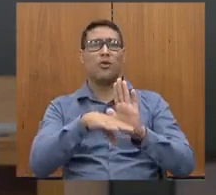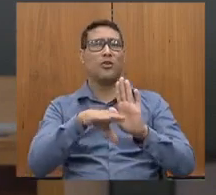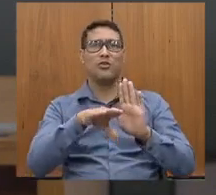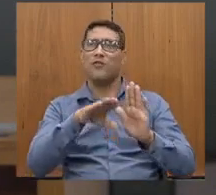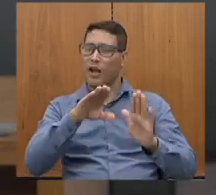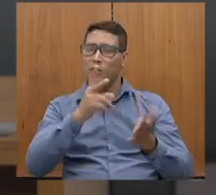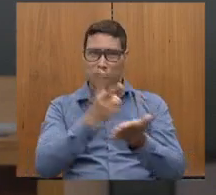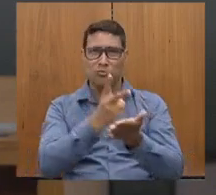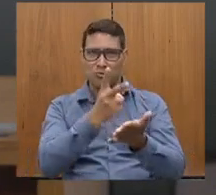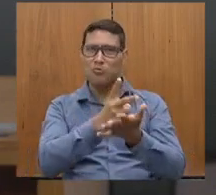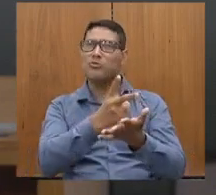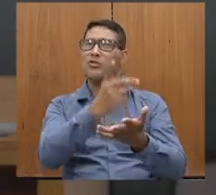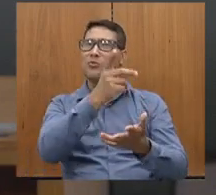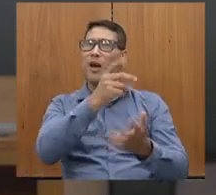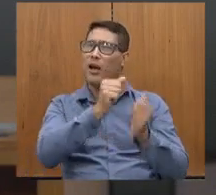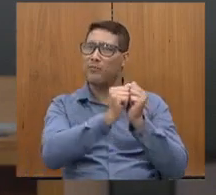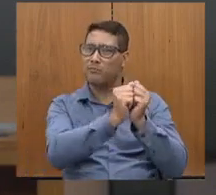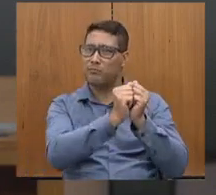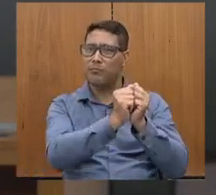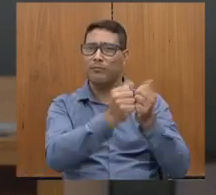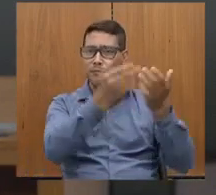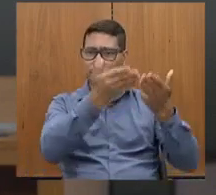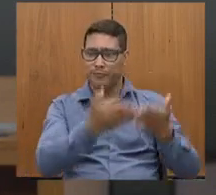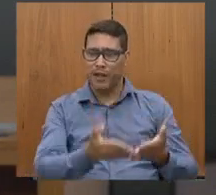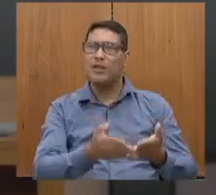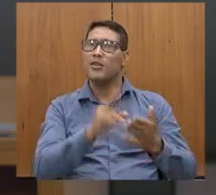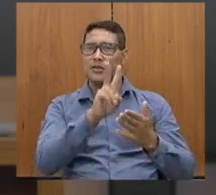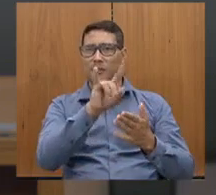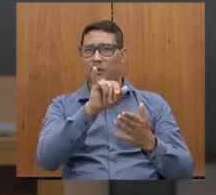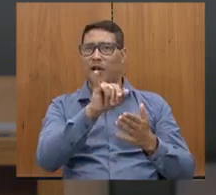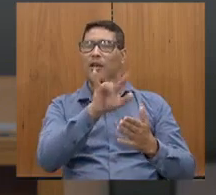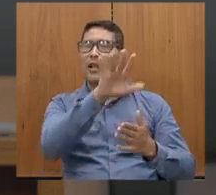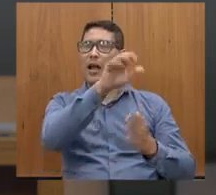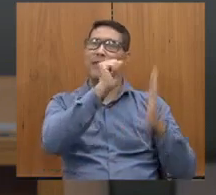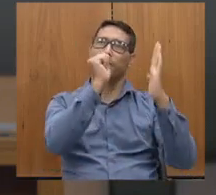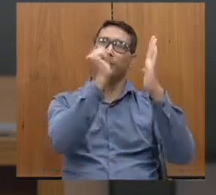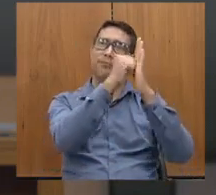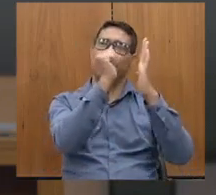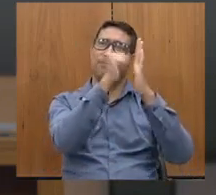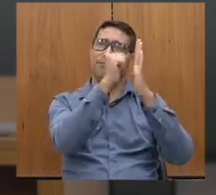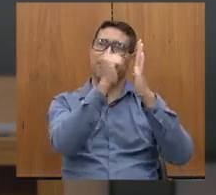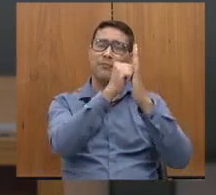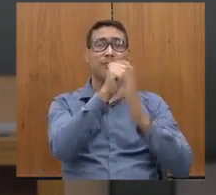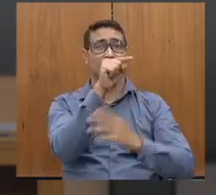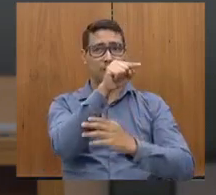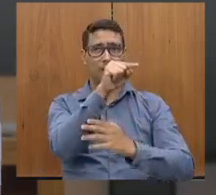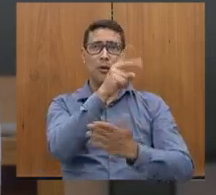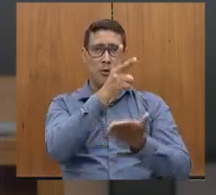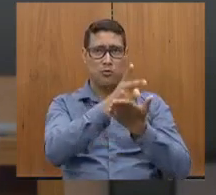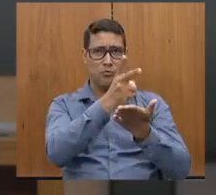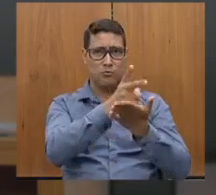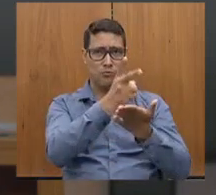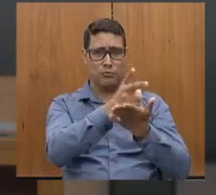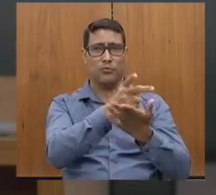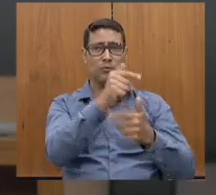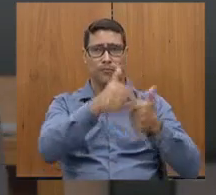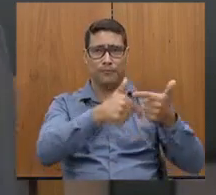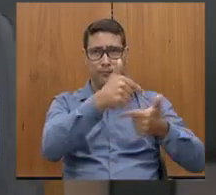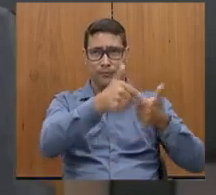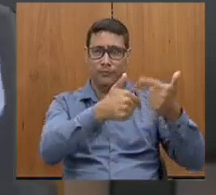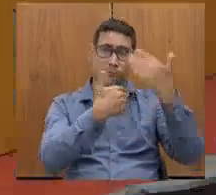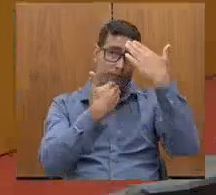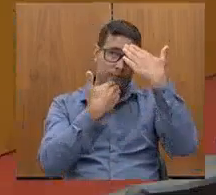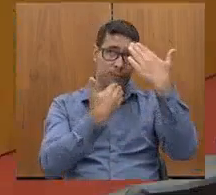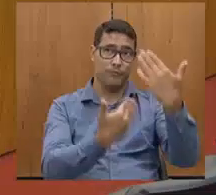A gente vai bater na sua porta, porque ainda precisamos colocar essa concessão para rodar. Então, muito obrigado, deputado.